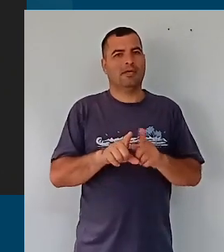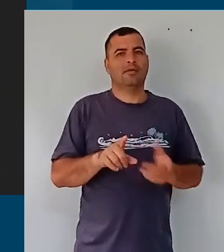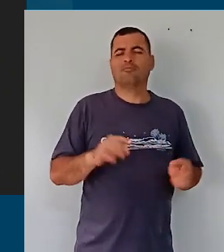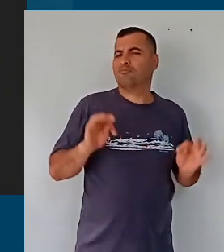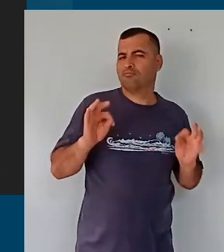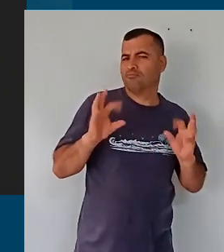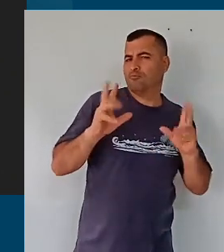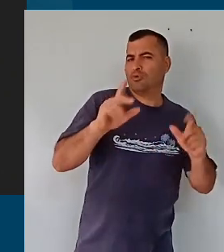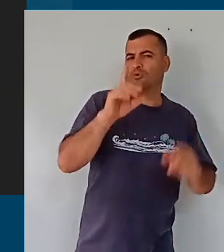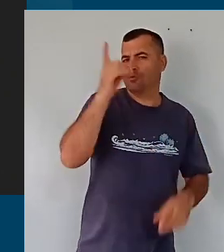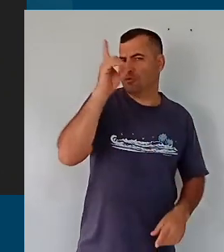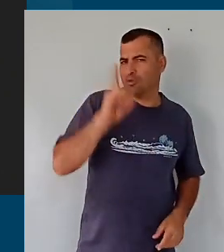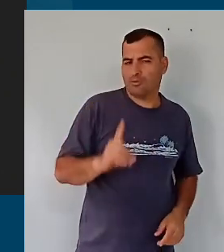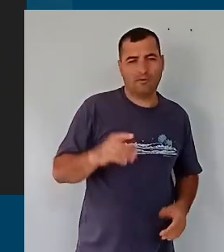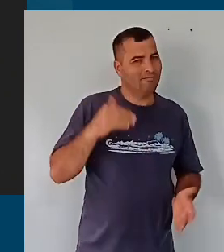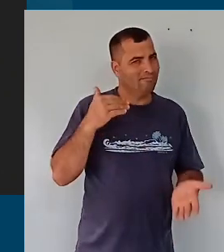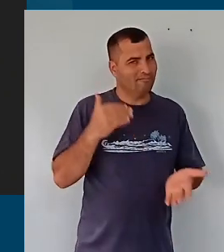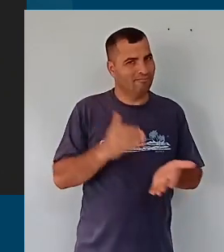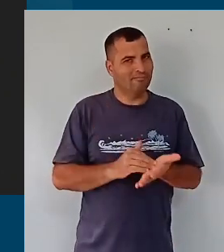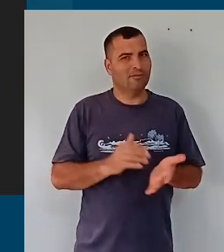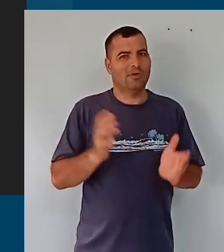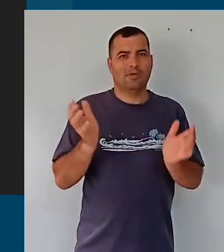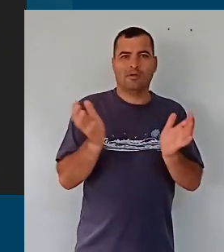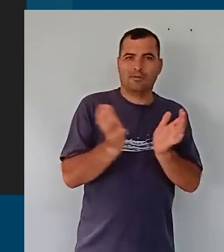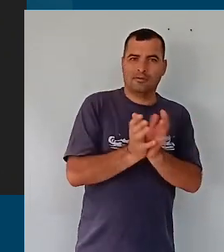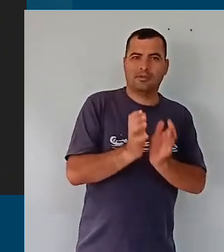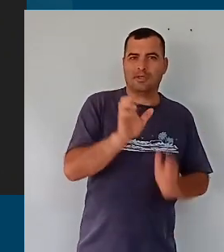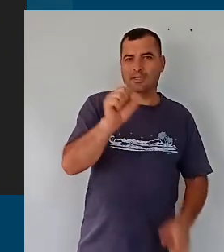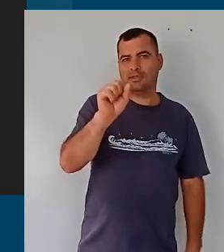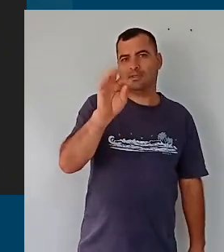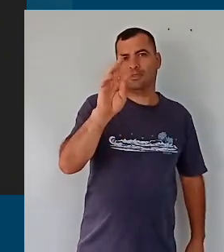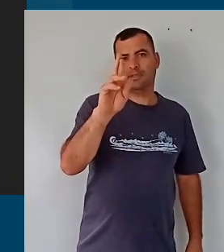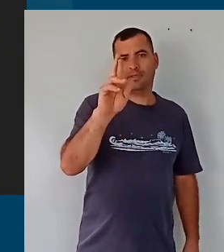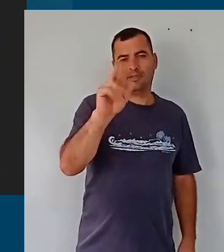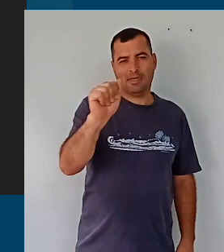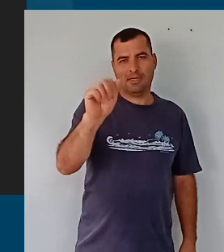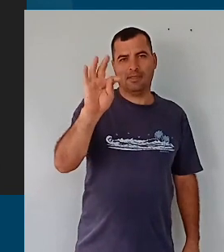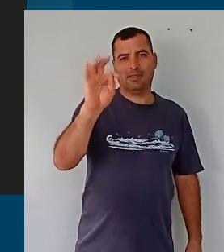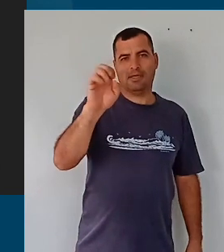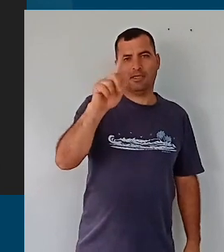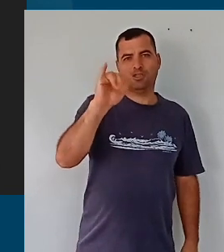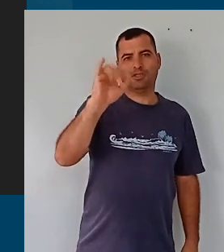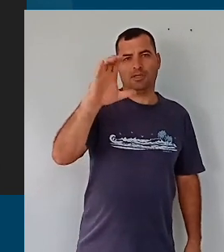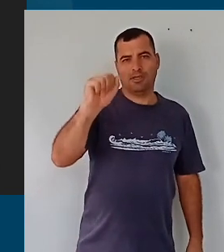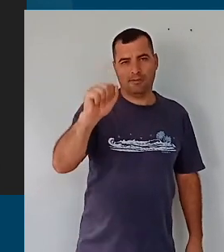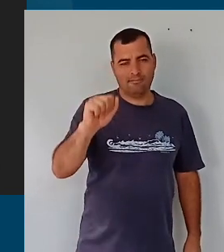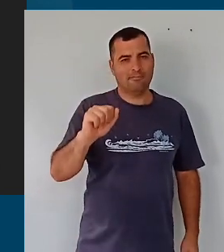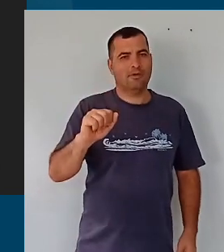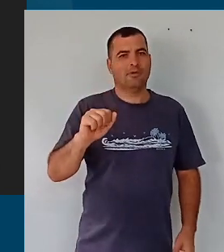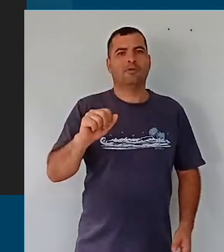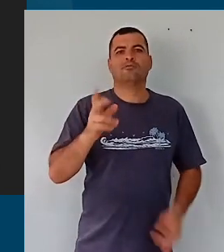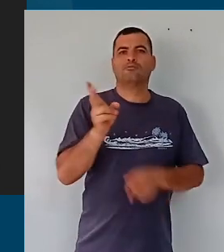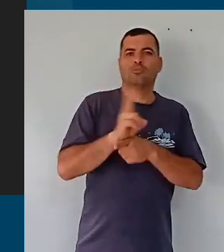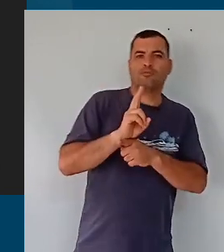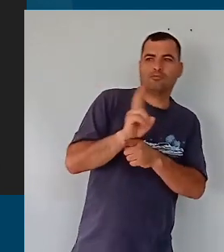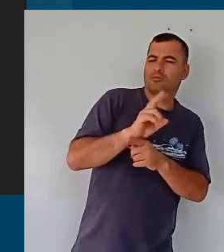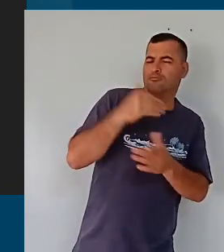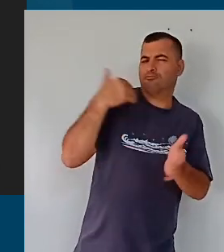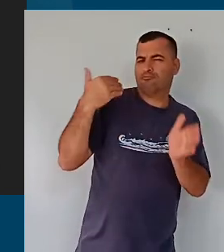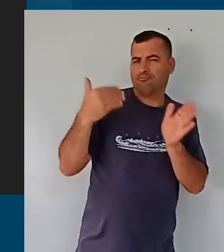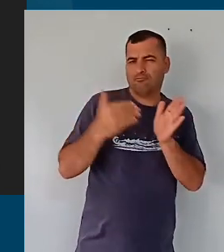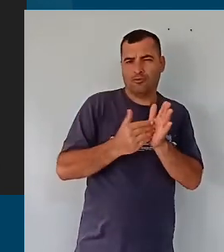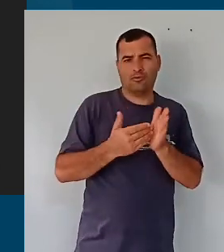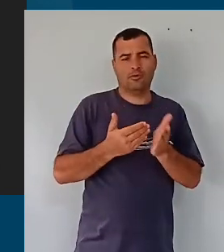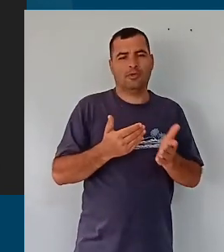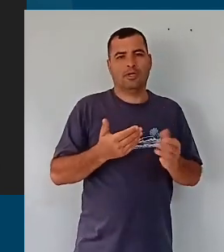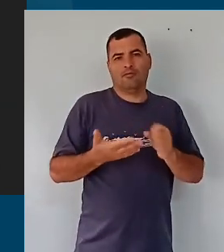diretores da área fim, faço questão de nominar a equipe estratégica, os supervisores, o diretor do Departamento de Educação